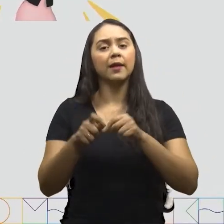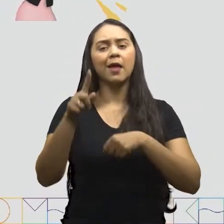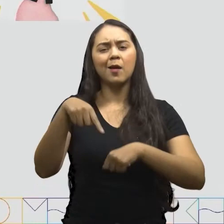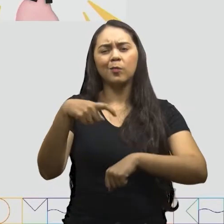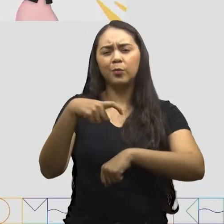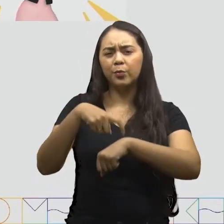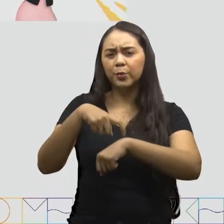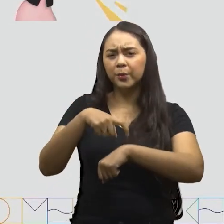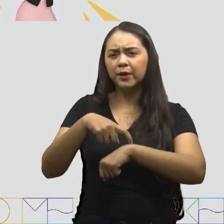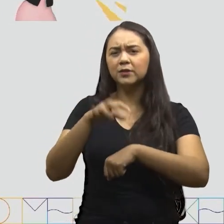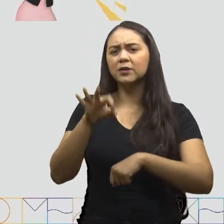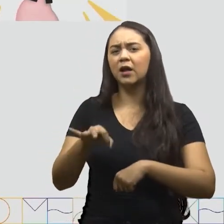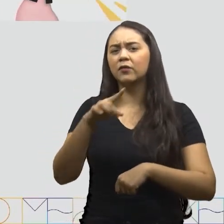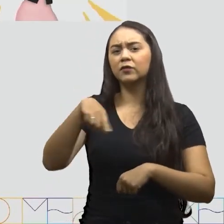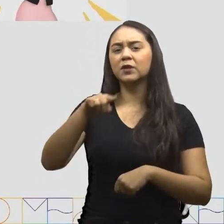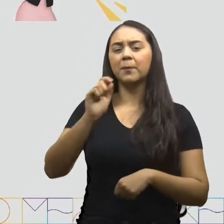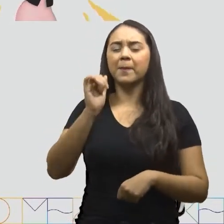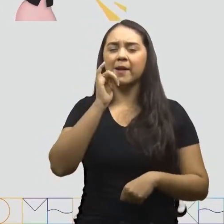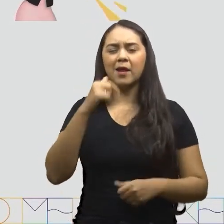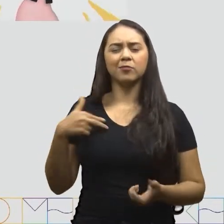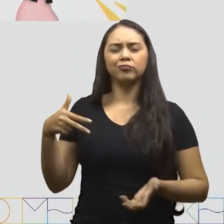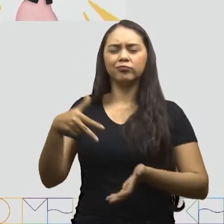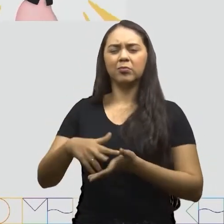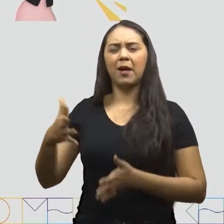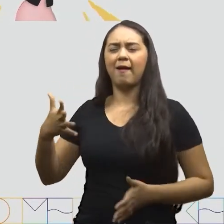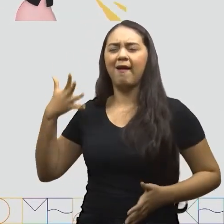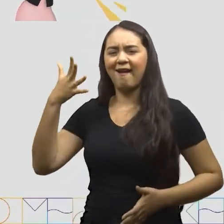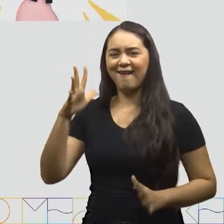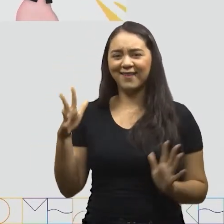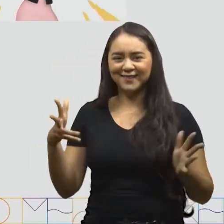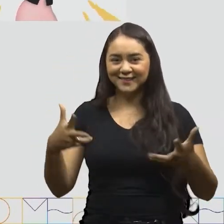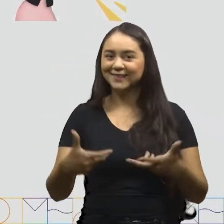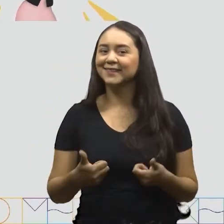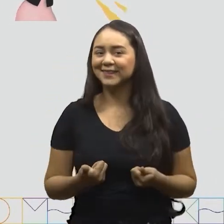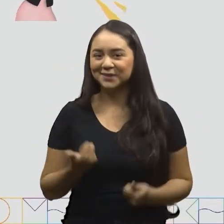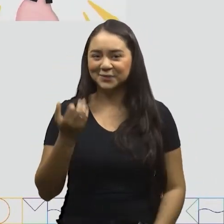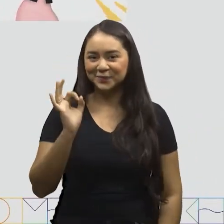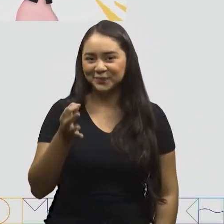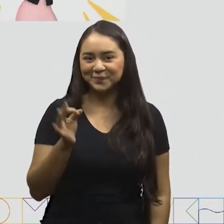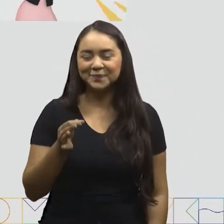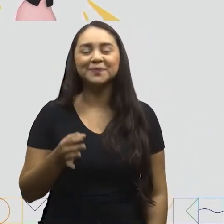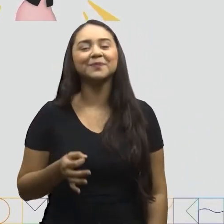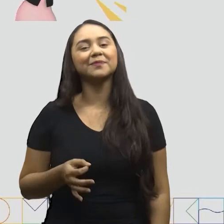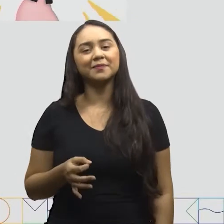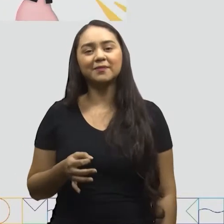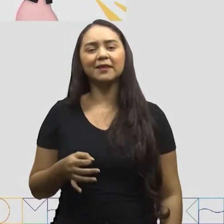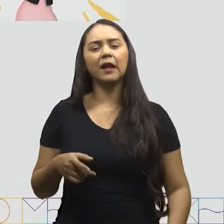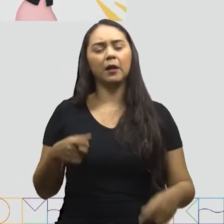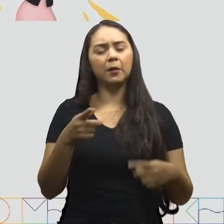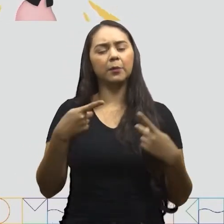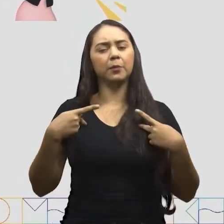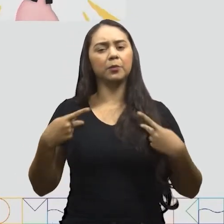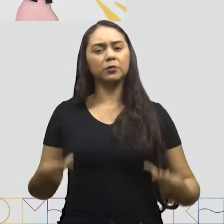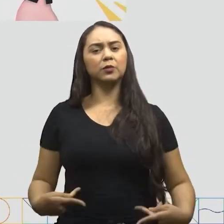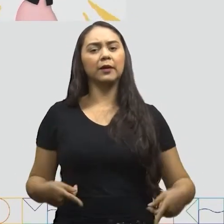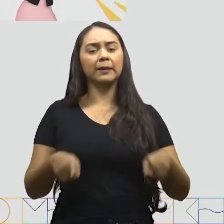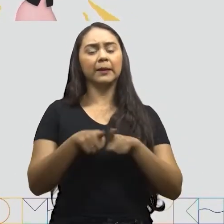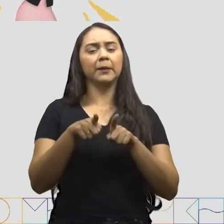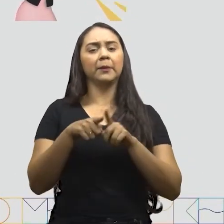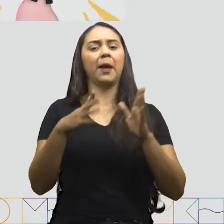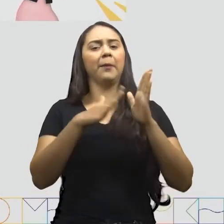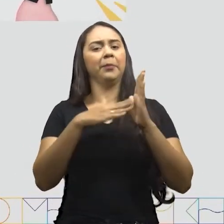esse é o momento ideal Para você brilhar Brincadeiras à parte A entonação E a sua postura